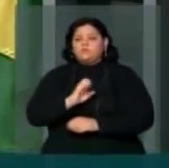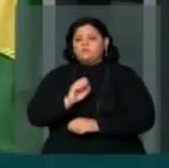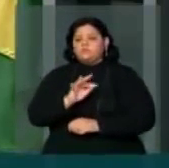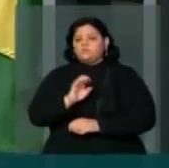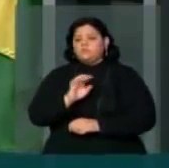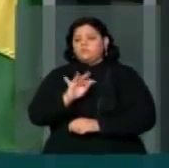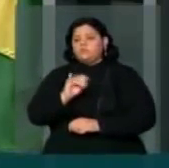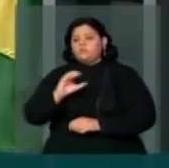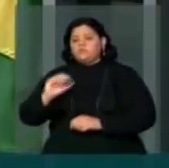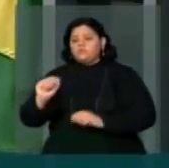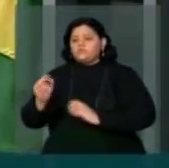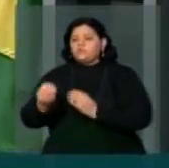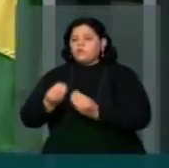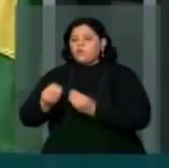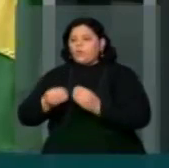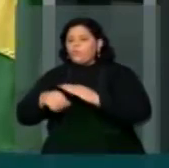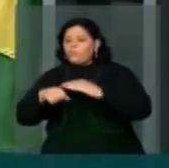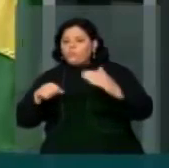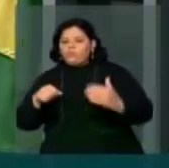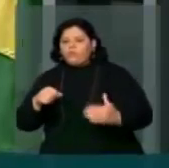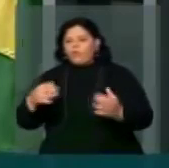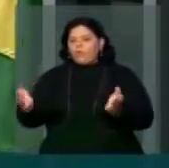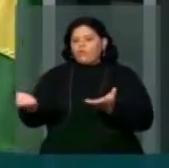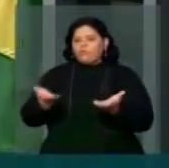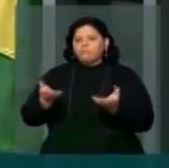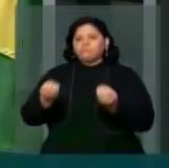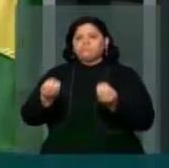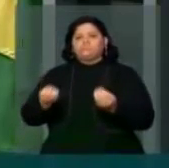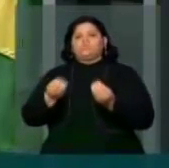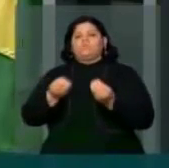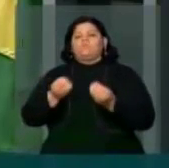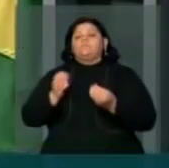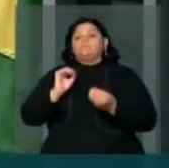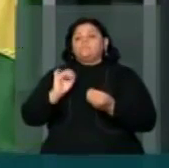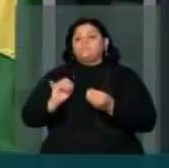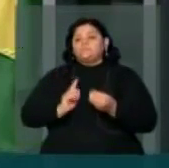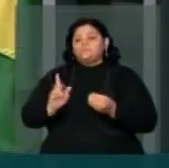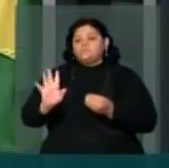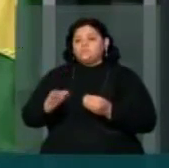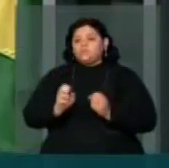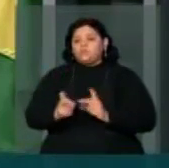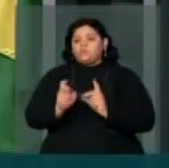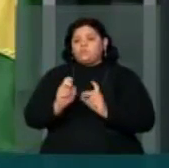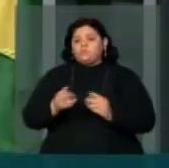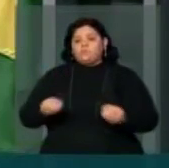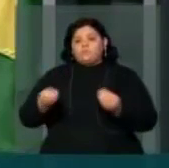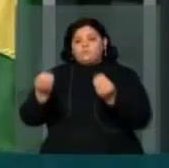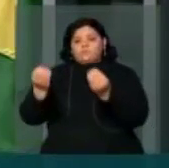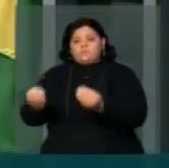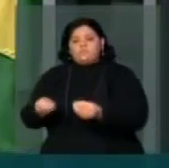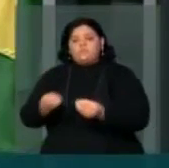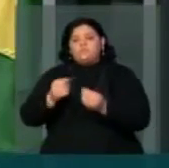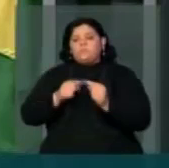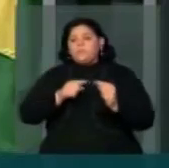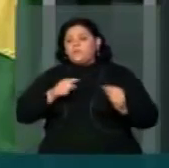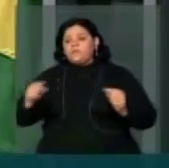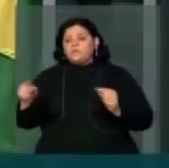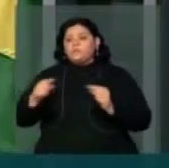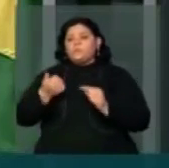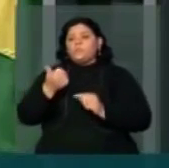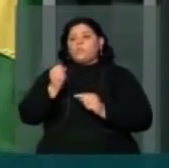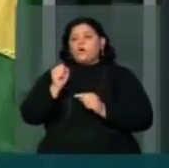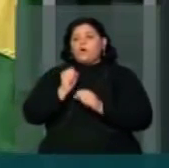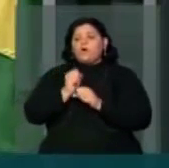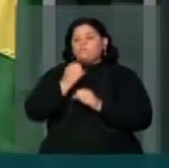ou mecanicamente o automóvel e a motocicleta ofertados no mercado de consumo por um período inferior a um